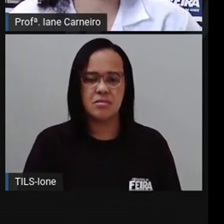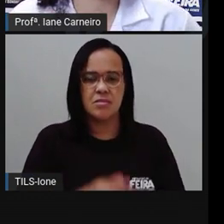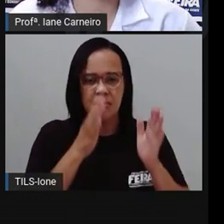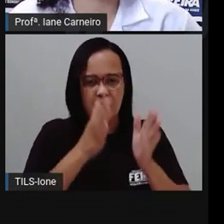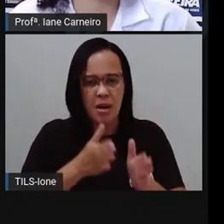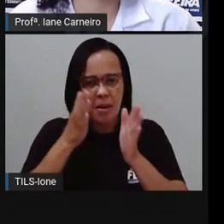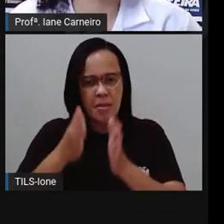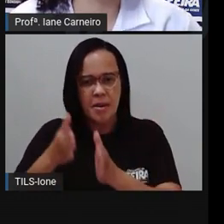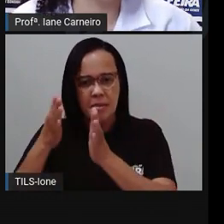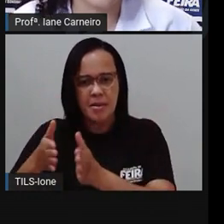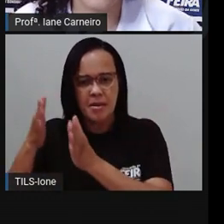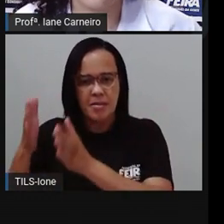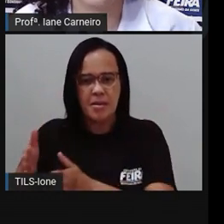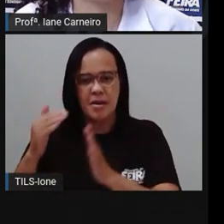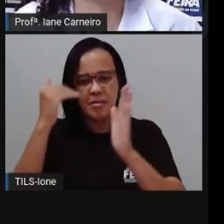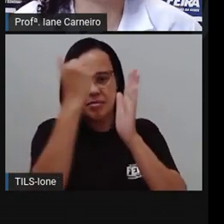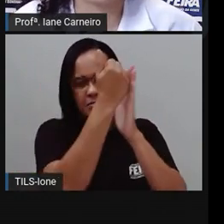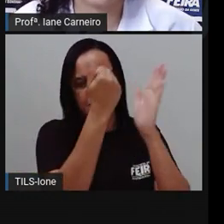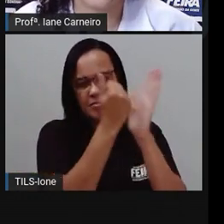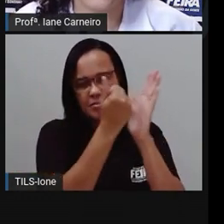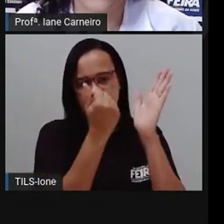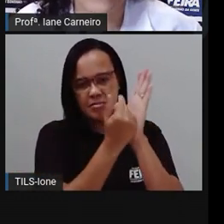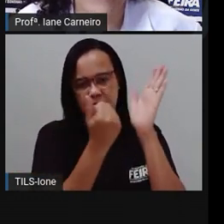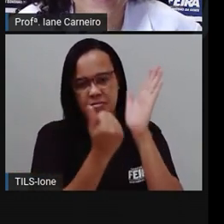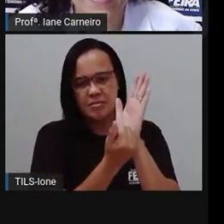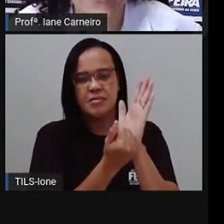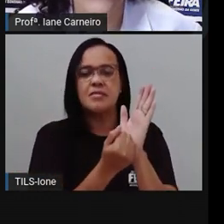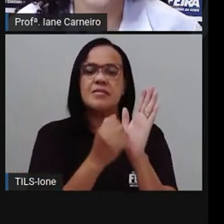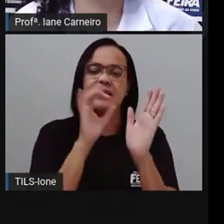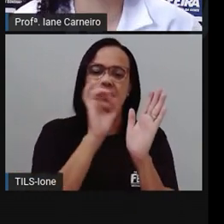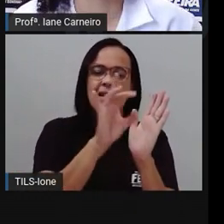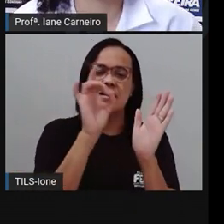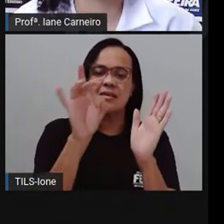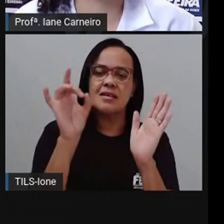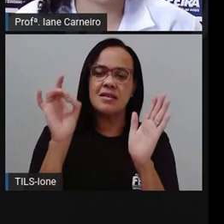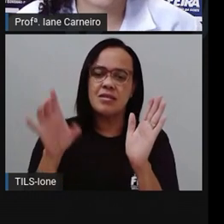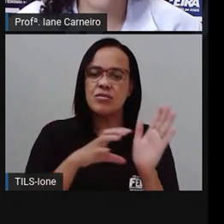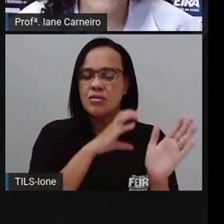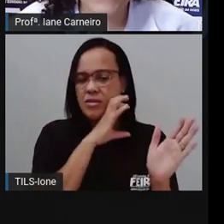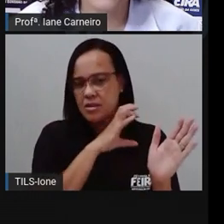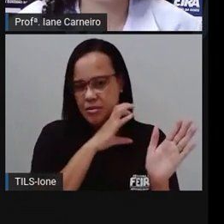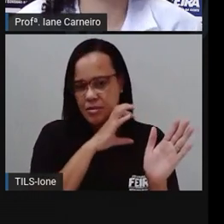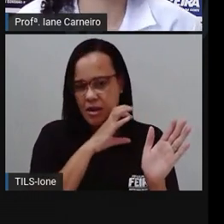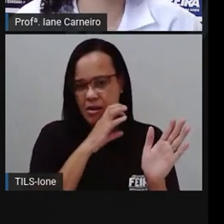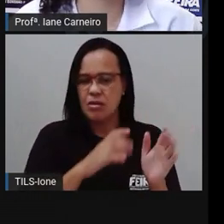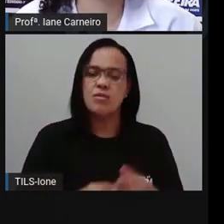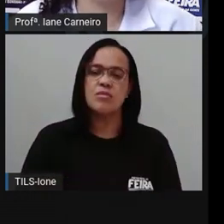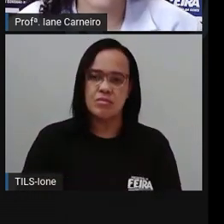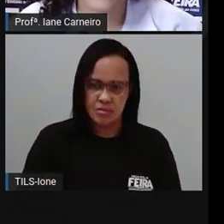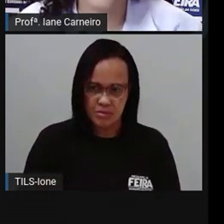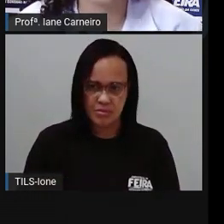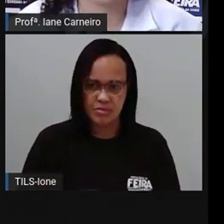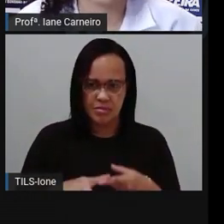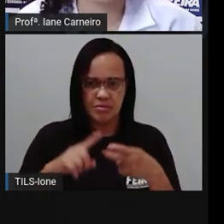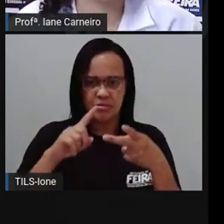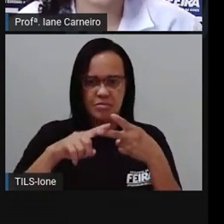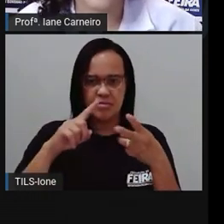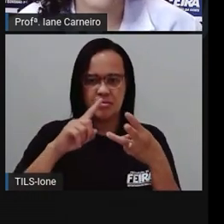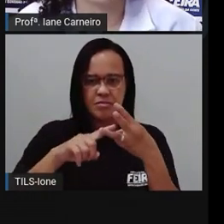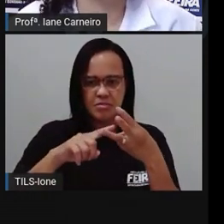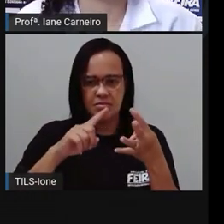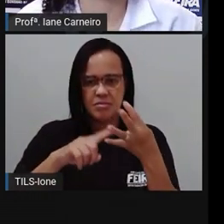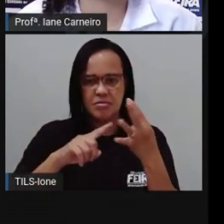aparecem, ó, no poema. Então, primeiro é o macaco, depois a cabrita, o jumento, a